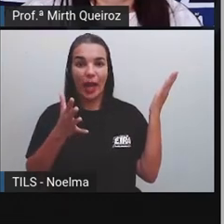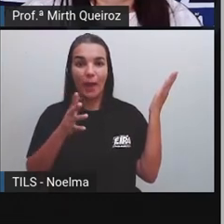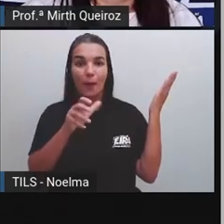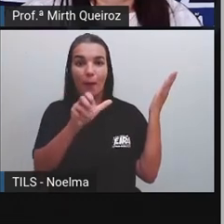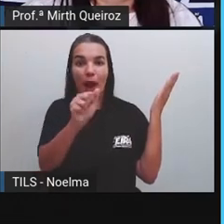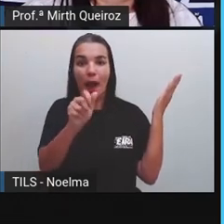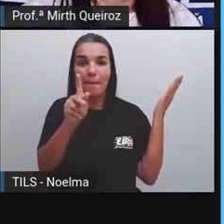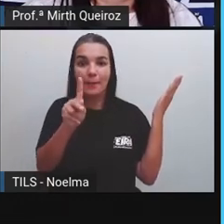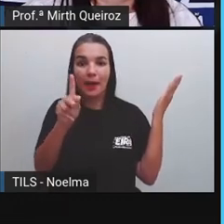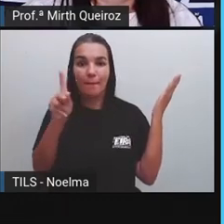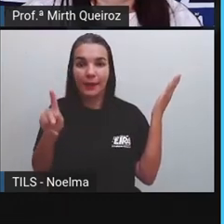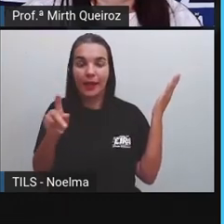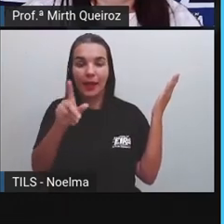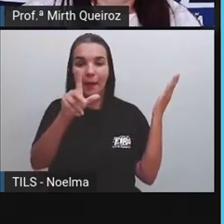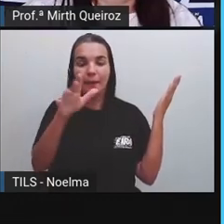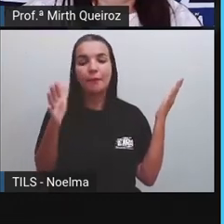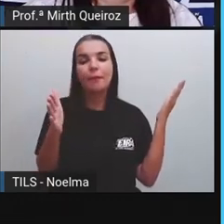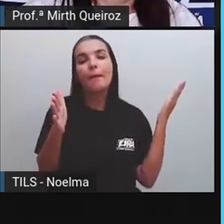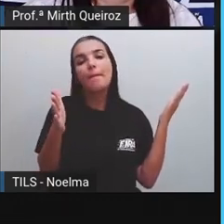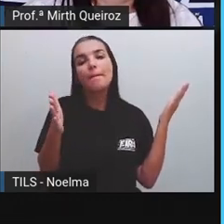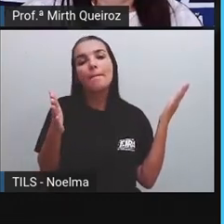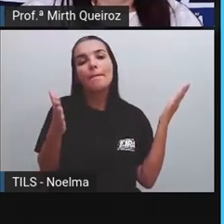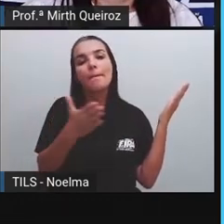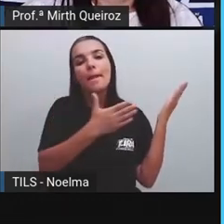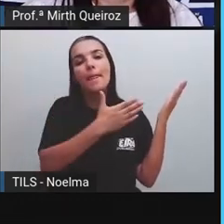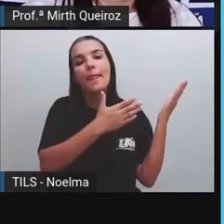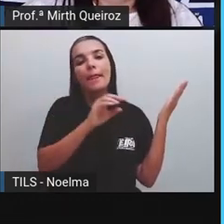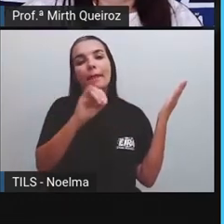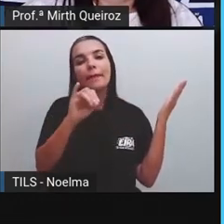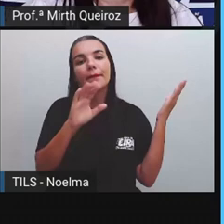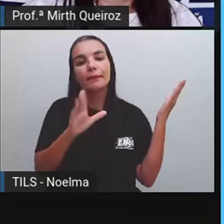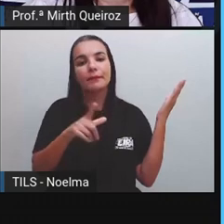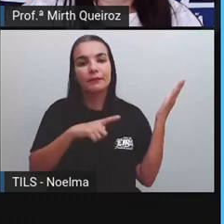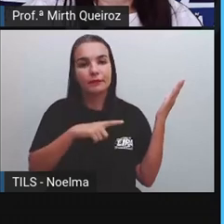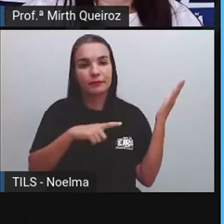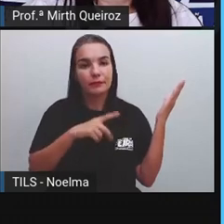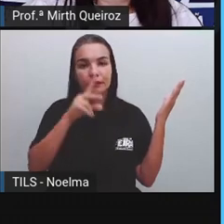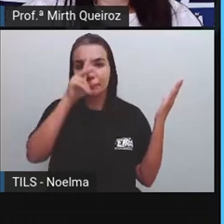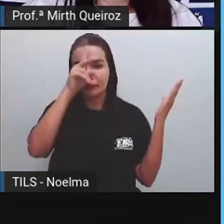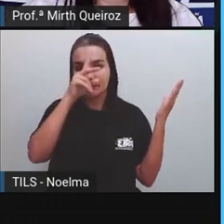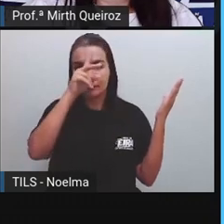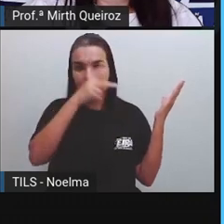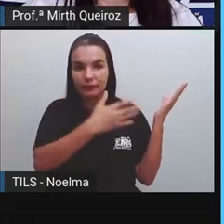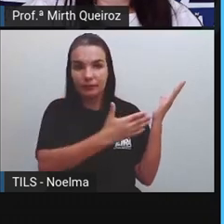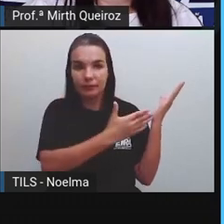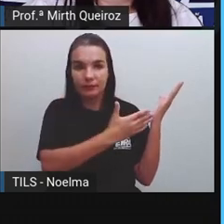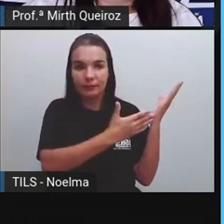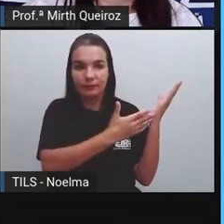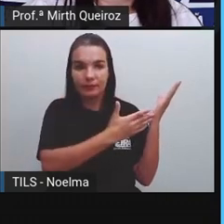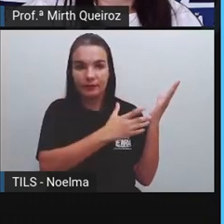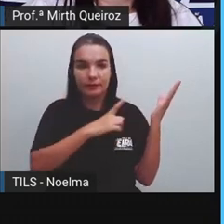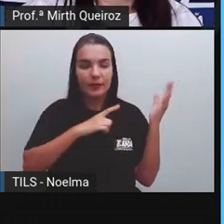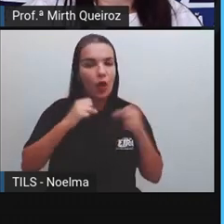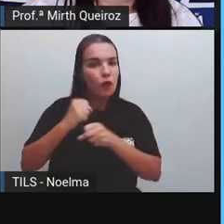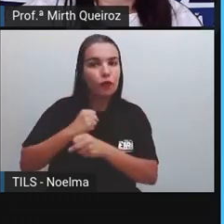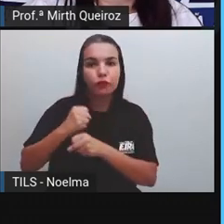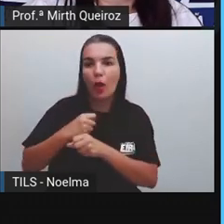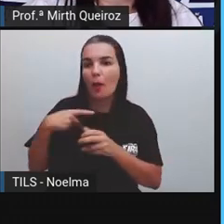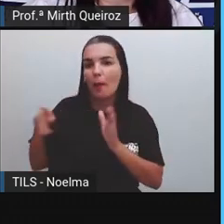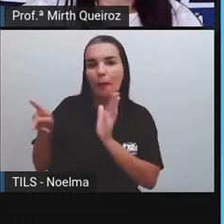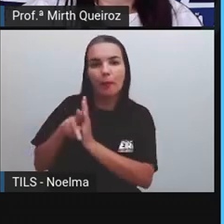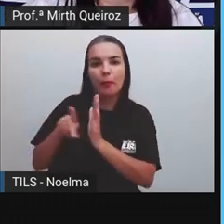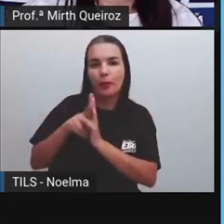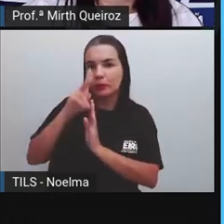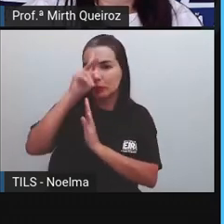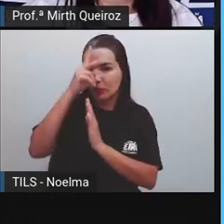gente se inscreve, ele vai ficar assim, ó. Aqui eu já tenho uma história em quadrinhos. Em meus quadrinhos aqui eu vou construir histórias em quadrinhos.